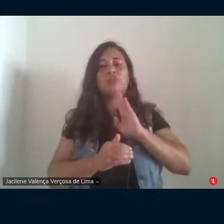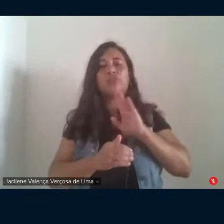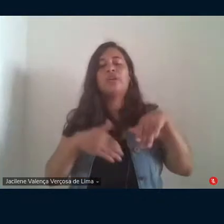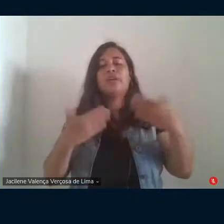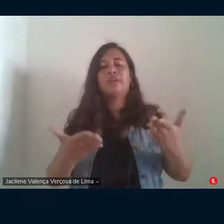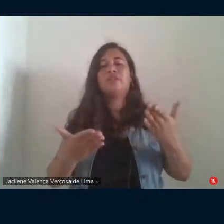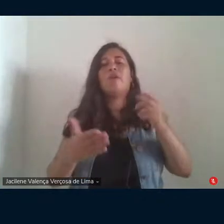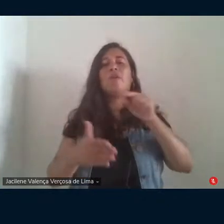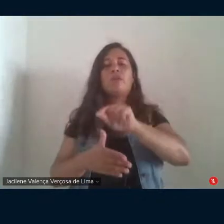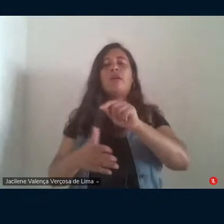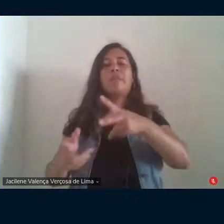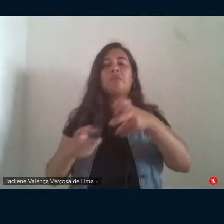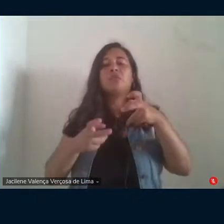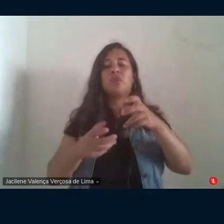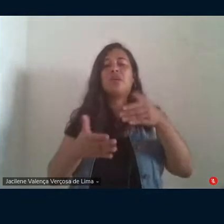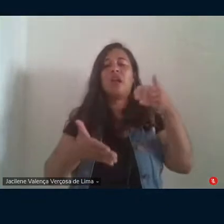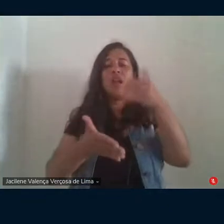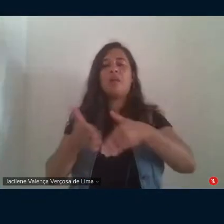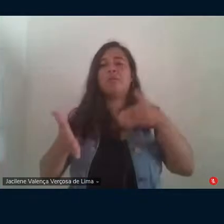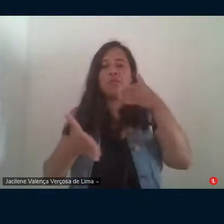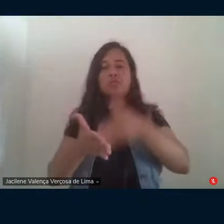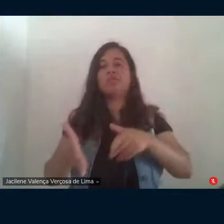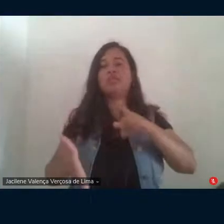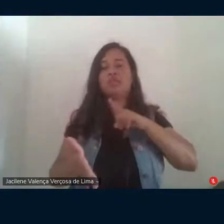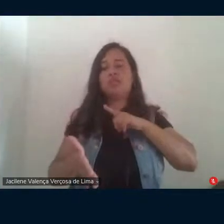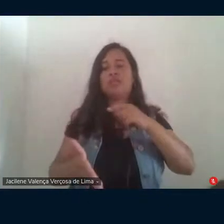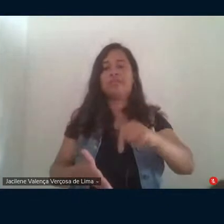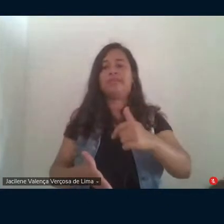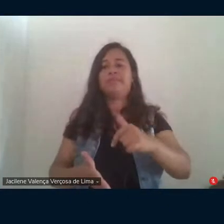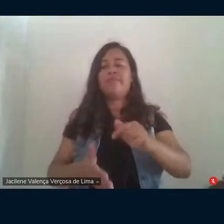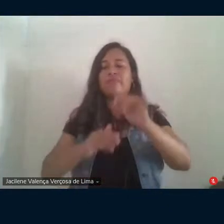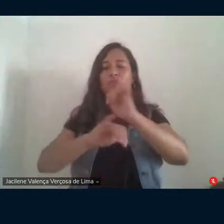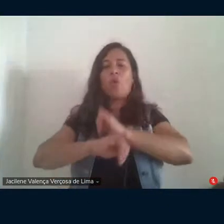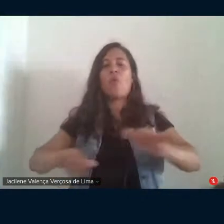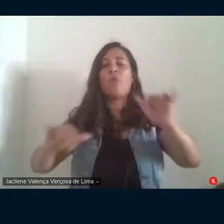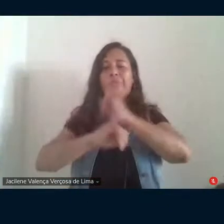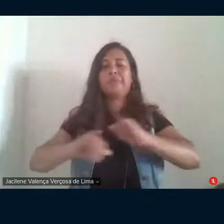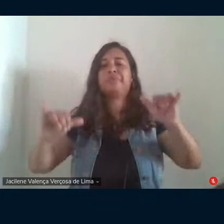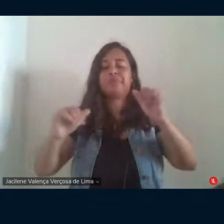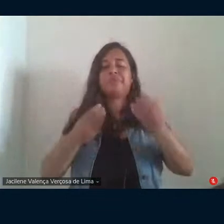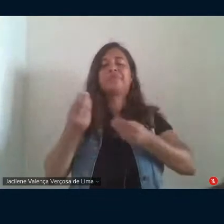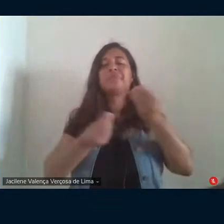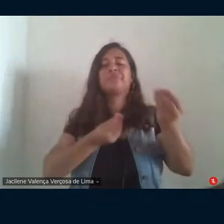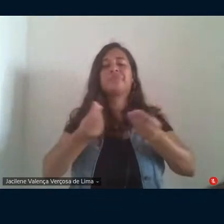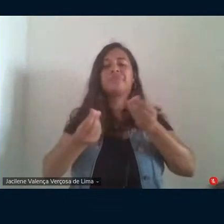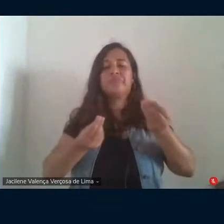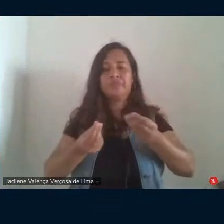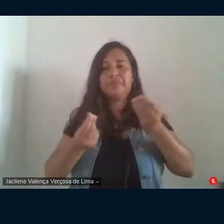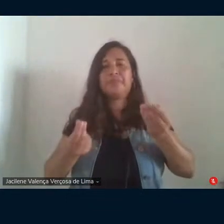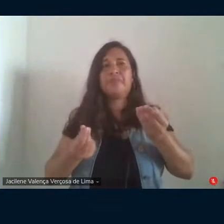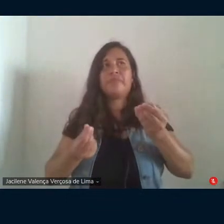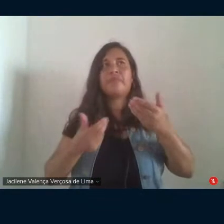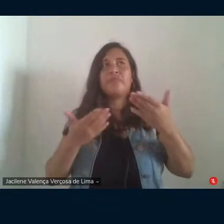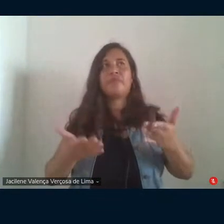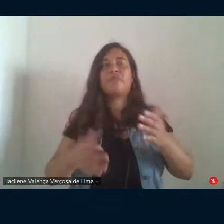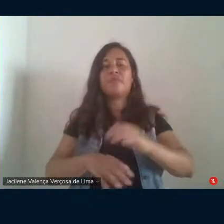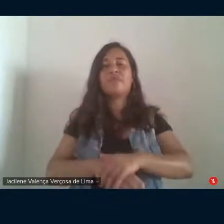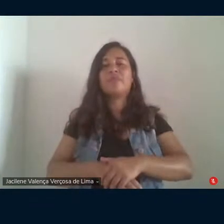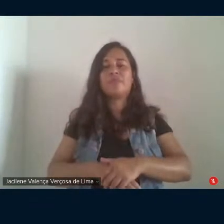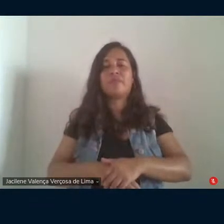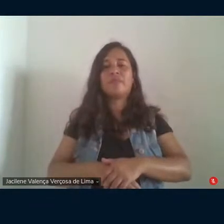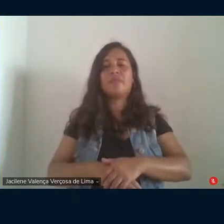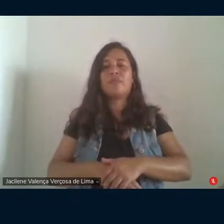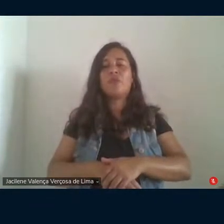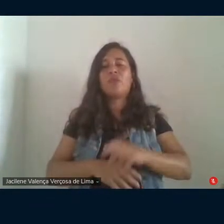não havia mais limites para a faça aí a notícia carece de exatidão o verso da letra de Chico Buarque não